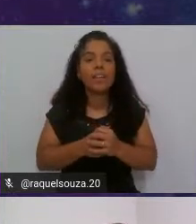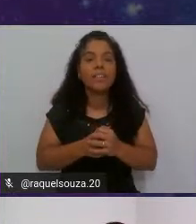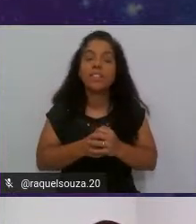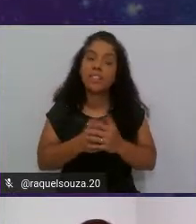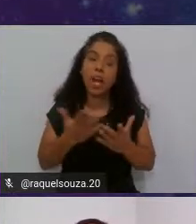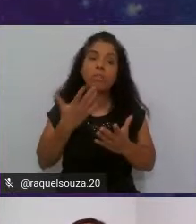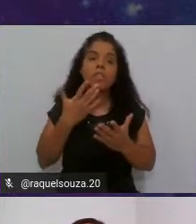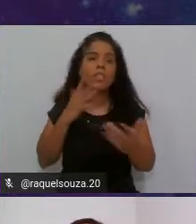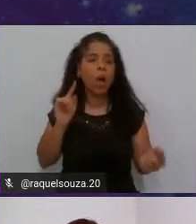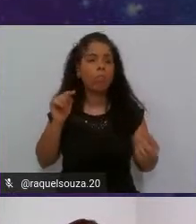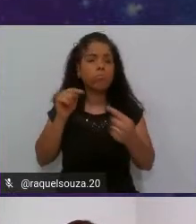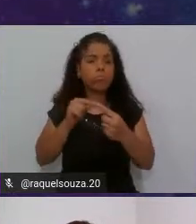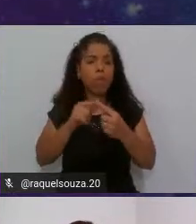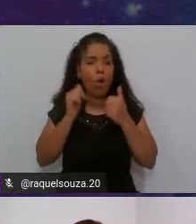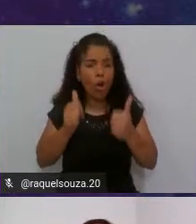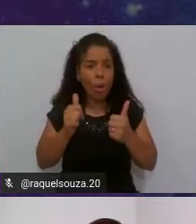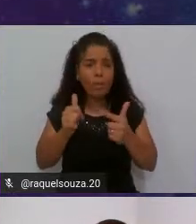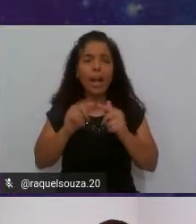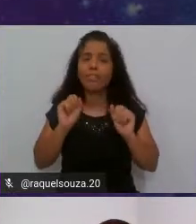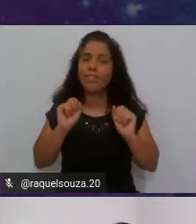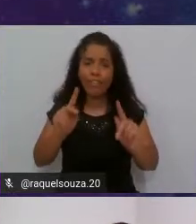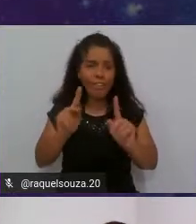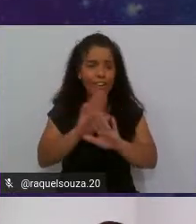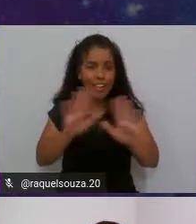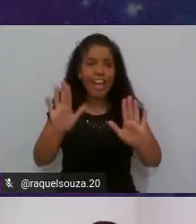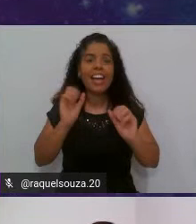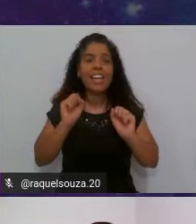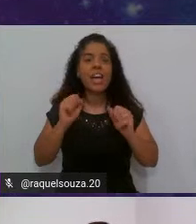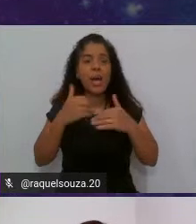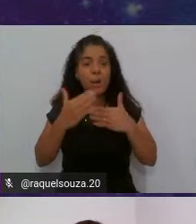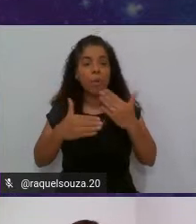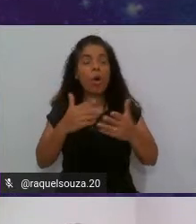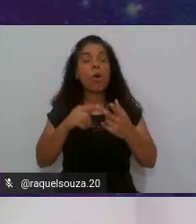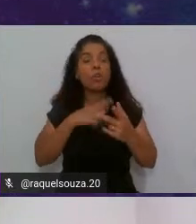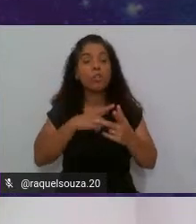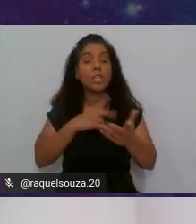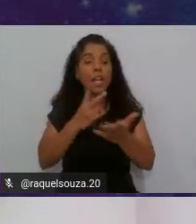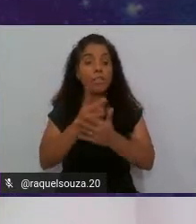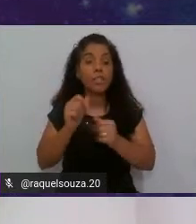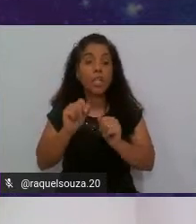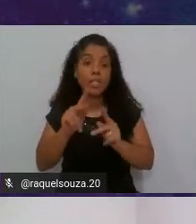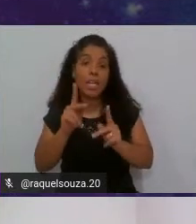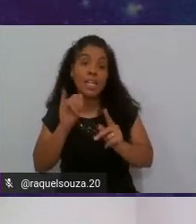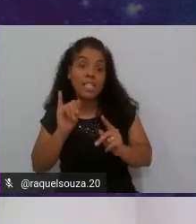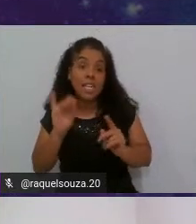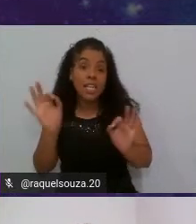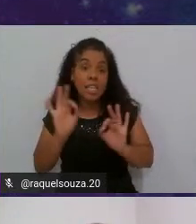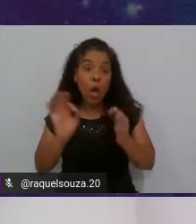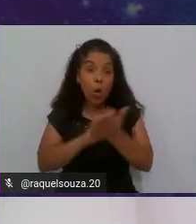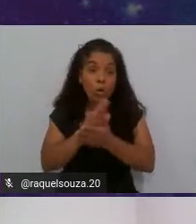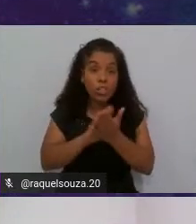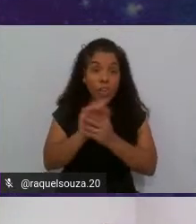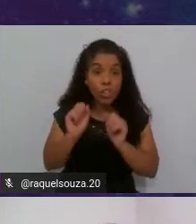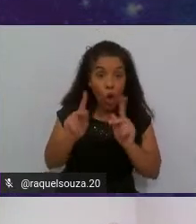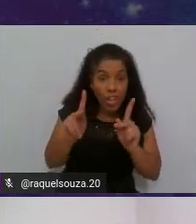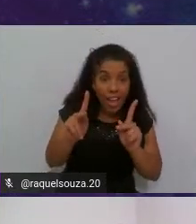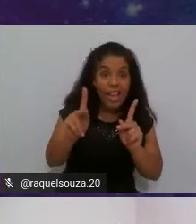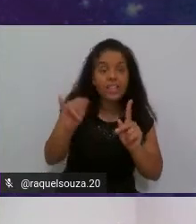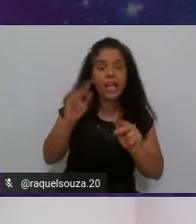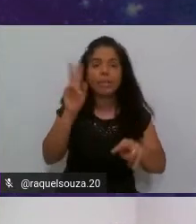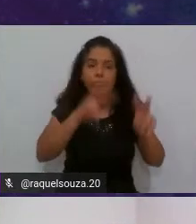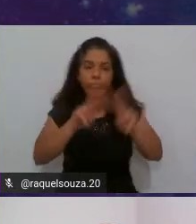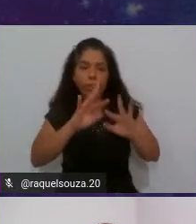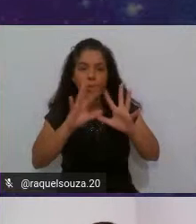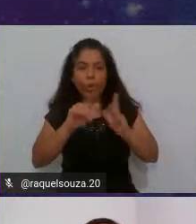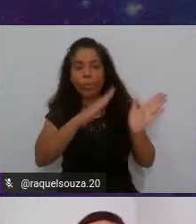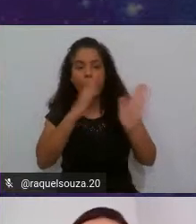ela comunicada tá ok eu posso dar continuidade aos meus testes se não se tivesse se não tivesse ok teria que revisar todo o